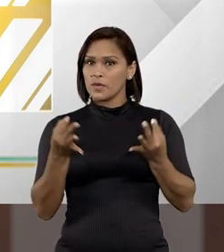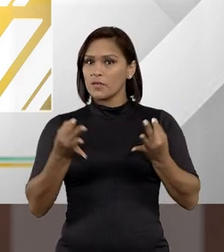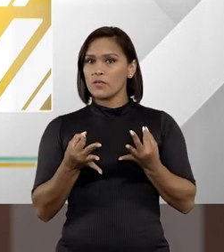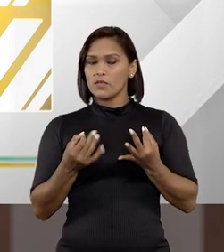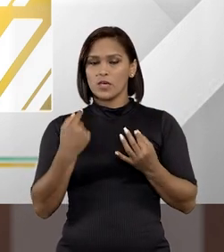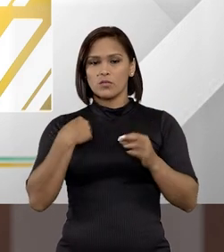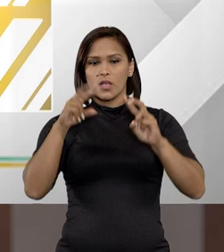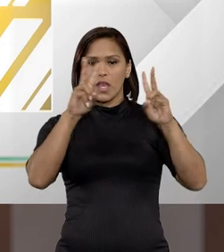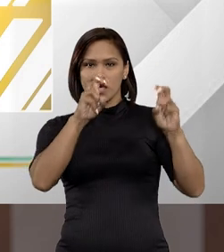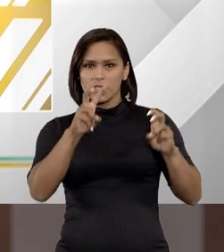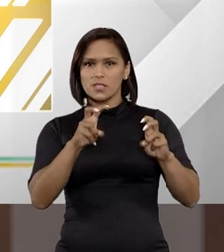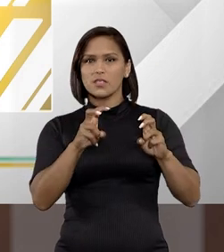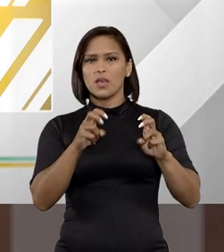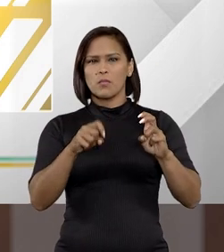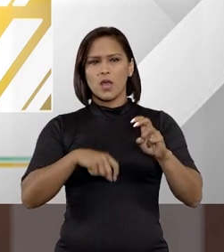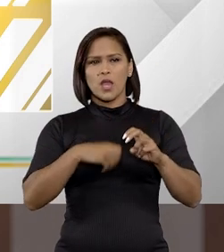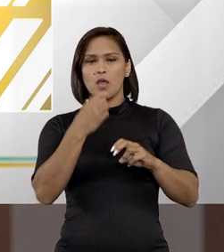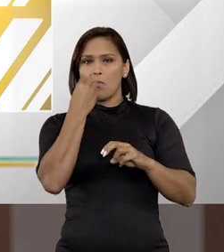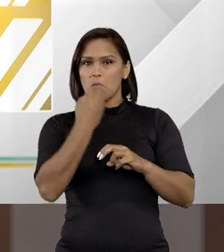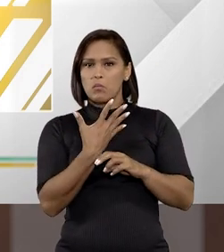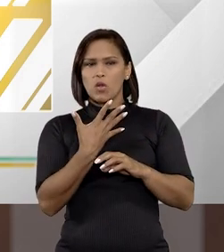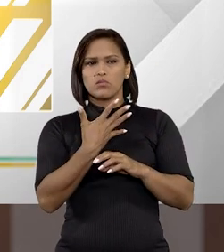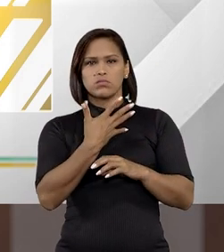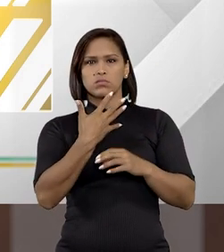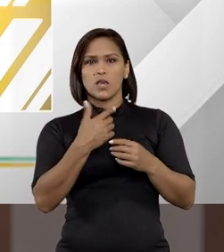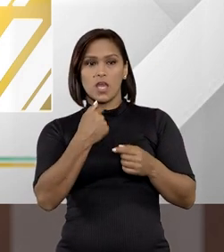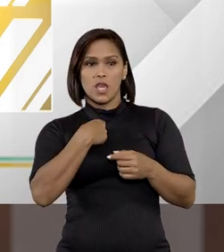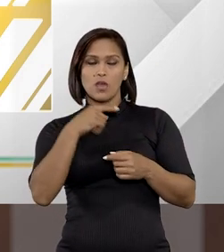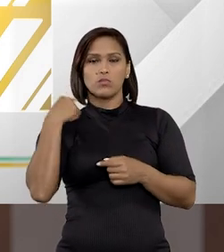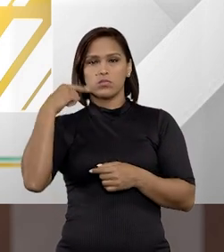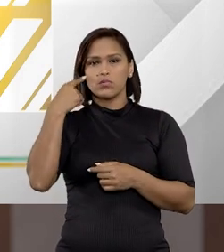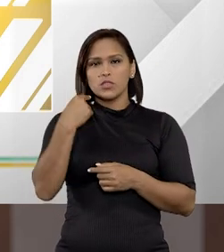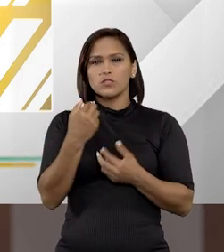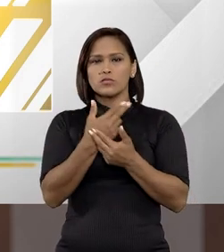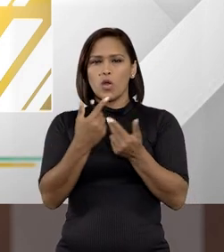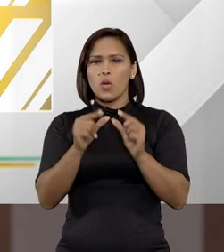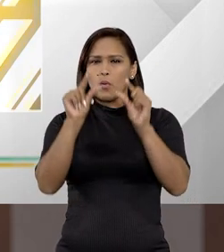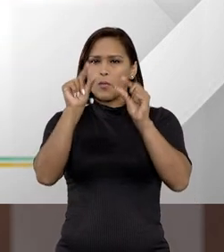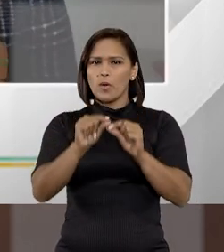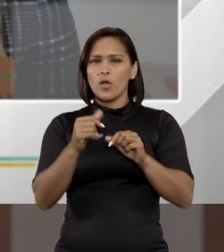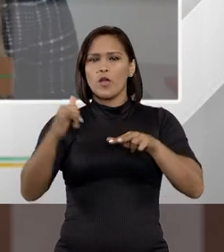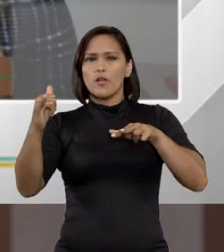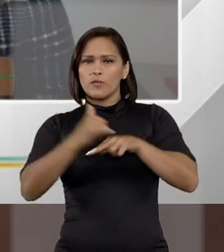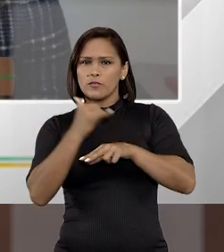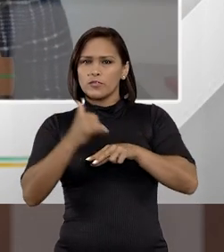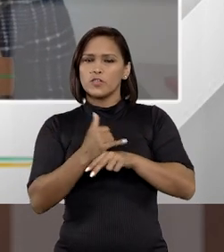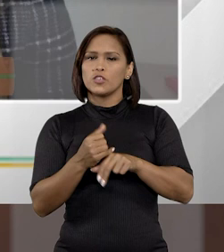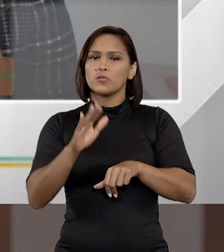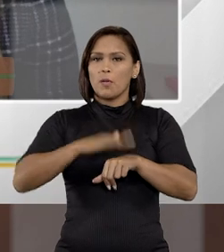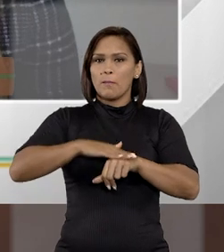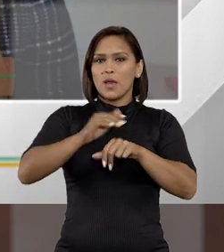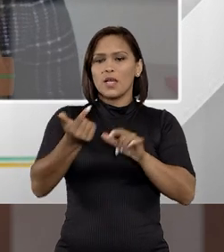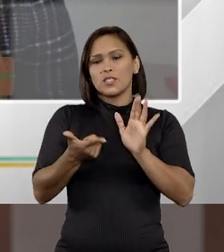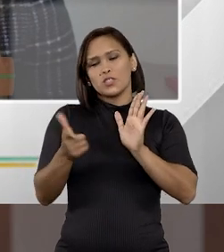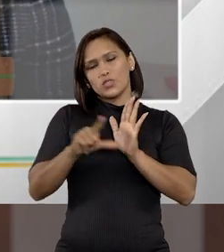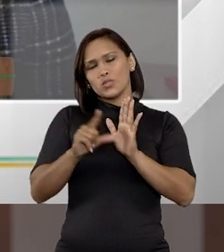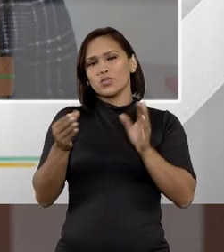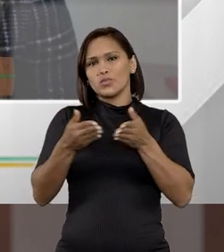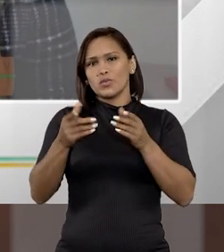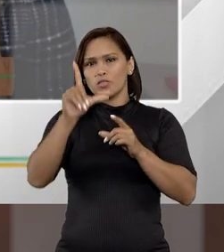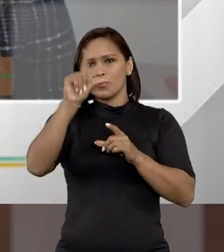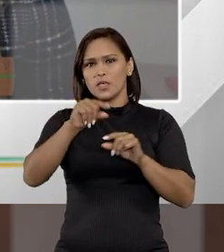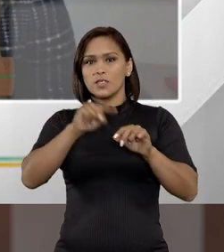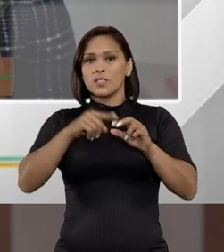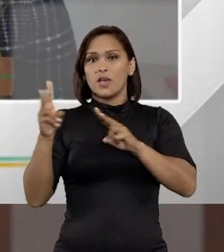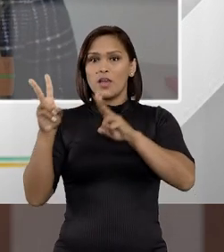Perfeito. Eu, esse tema, inclusive, é um tema que me é muito caro, eu advogo um pouco para vítimas, já advoguei mais, mas hoje advogo menos,